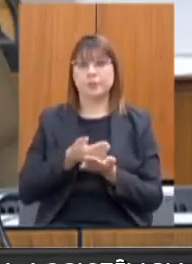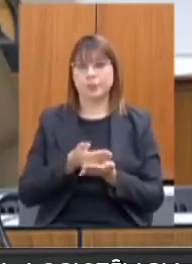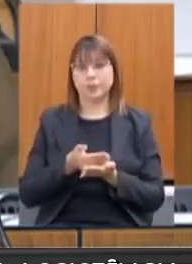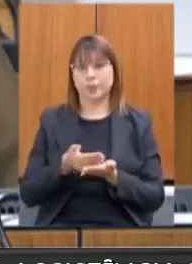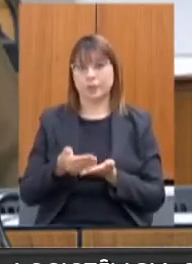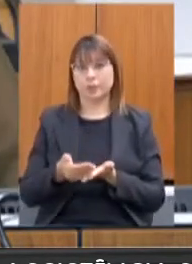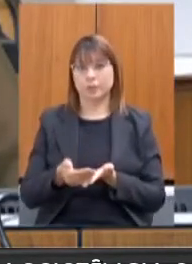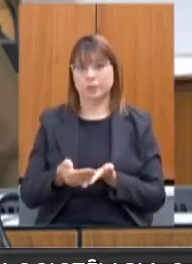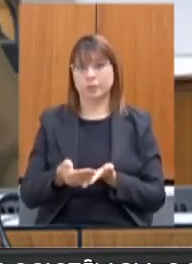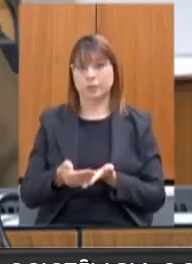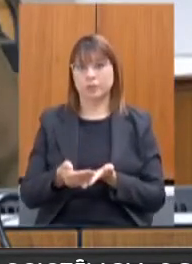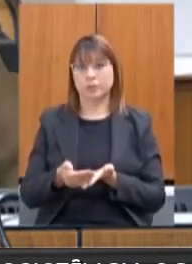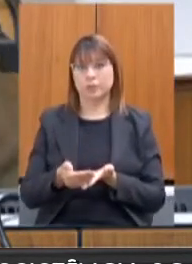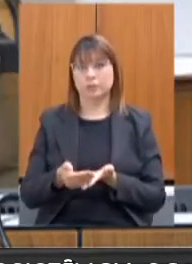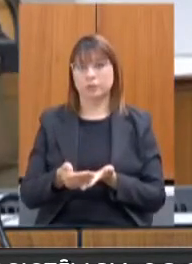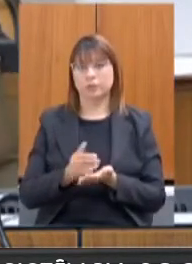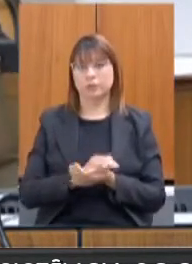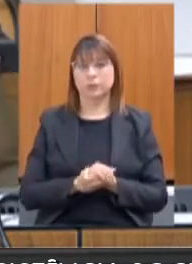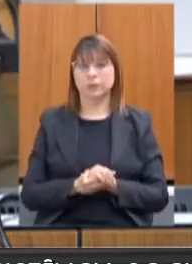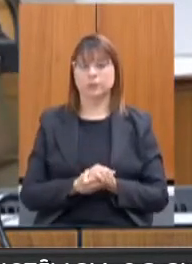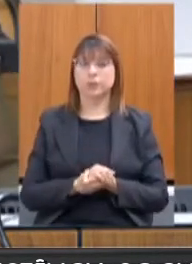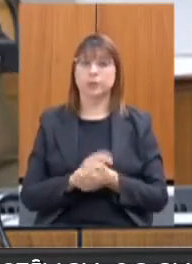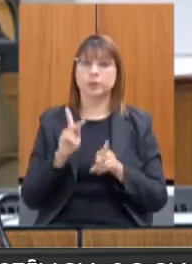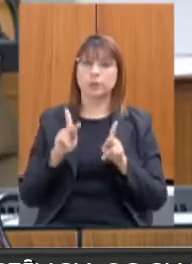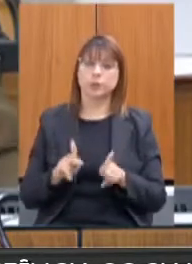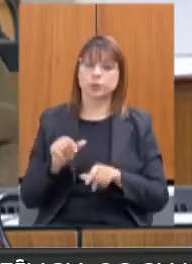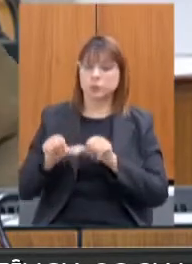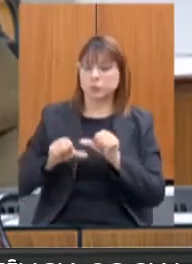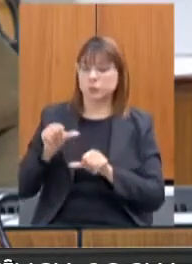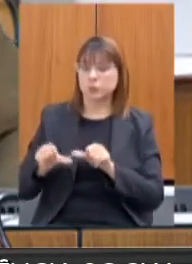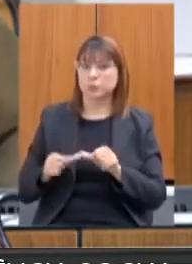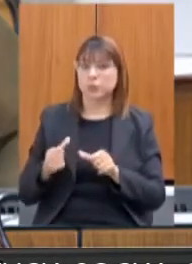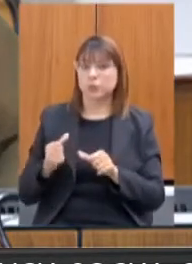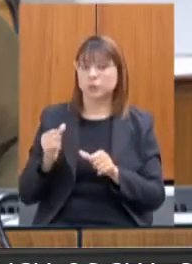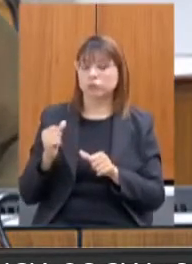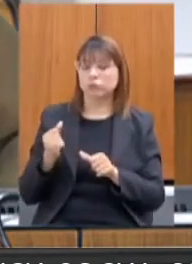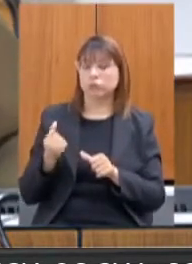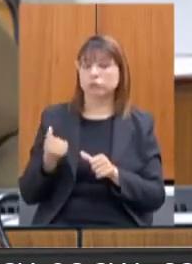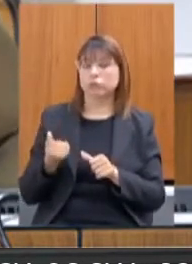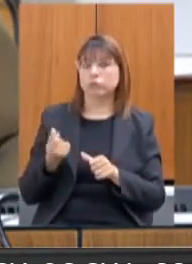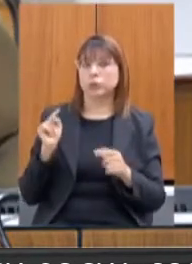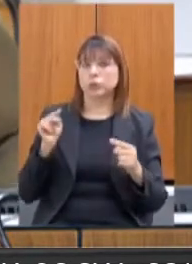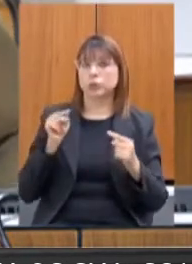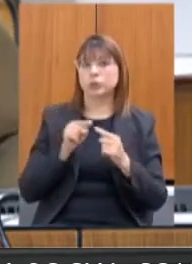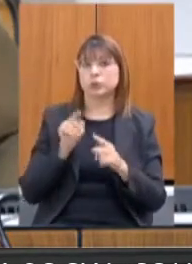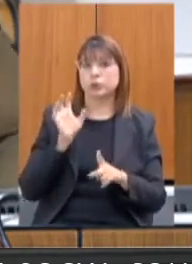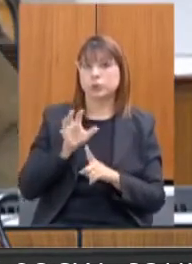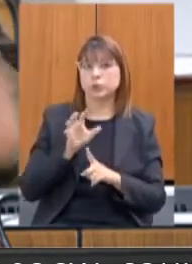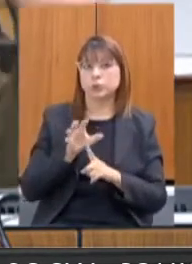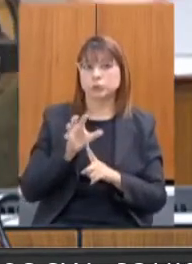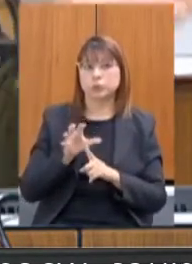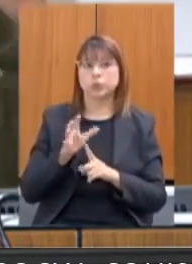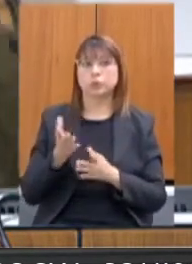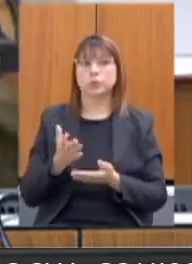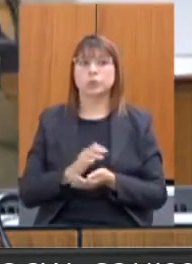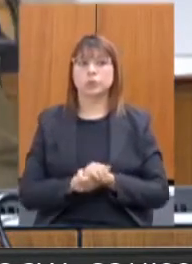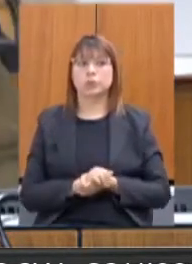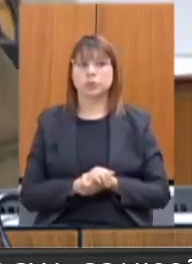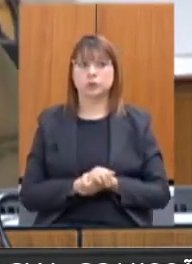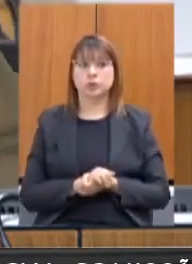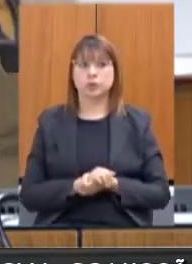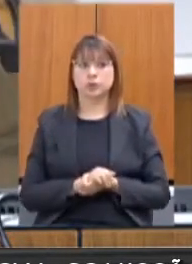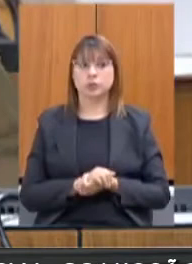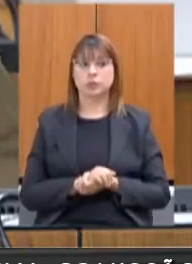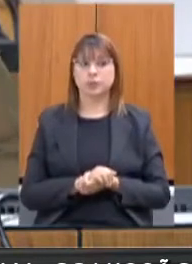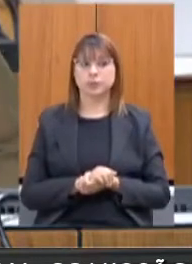o GENG virando jogo. Tivemos o objetivo de motivar os alunos, atletas, os estudantes atletas